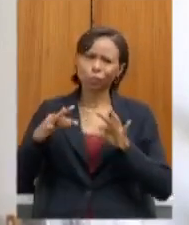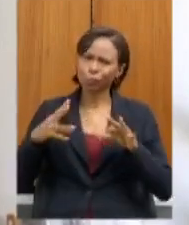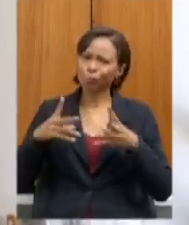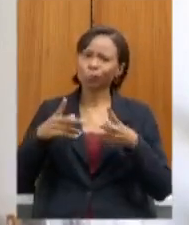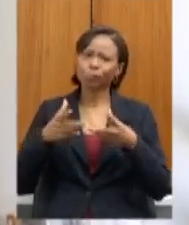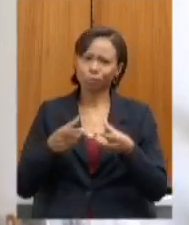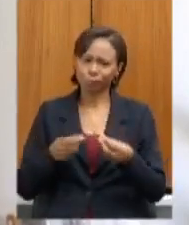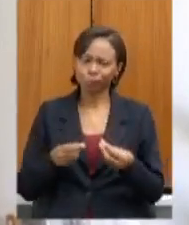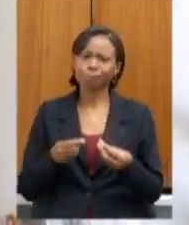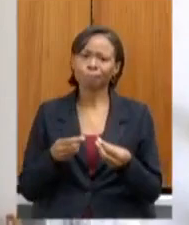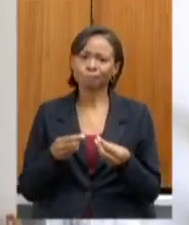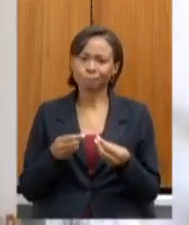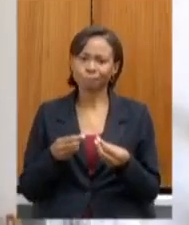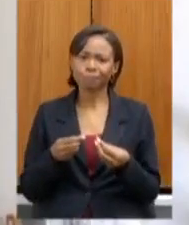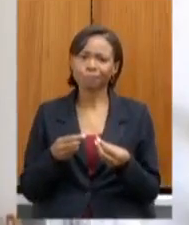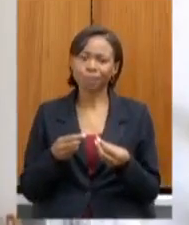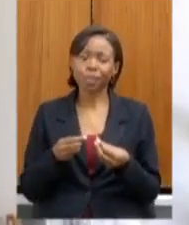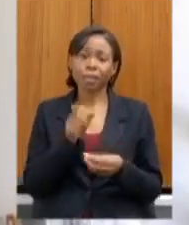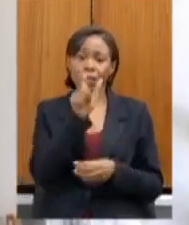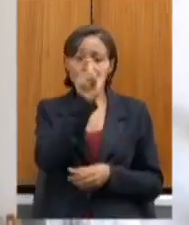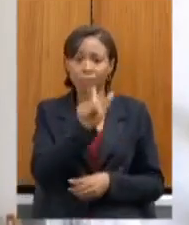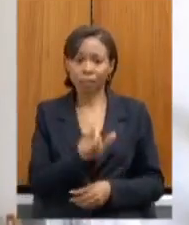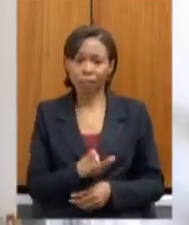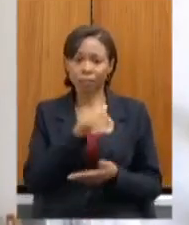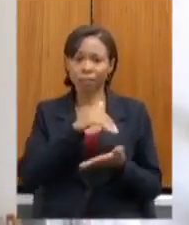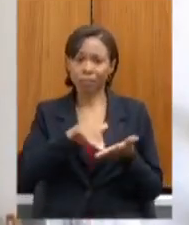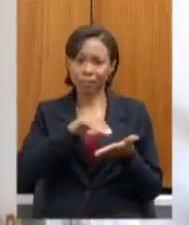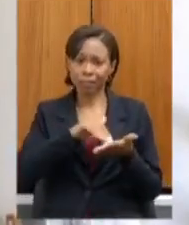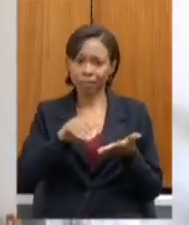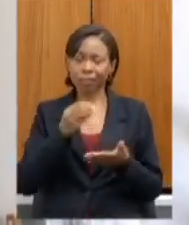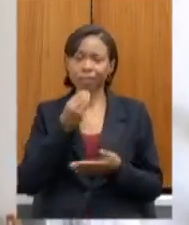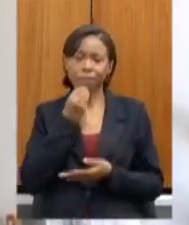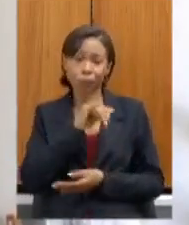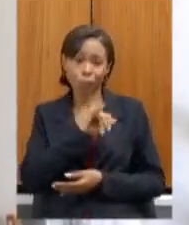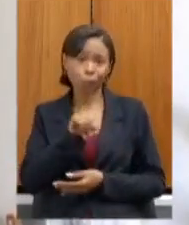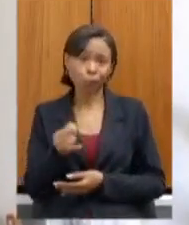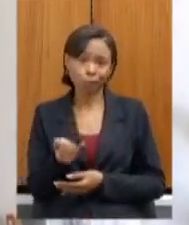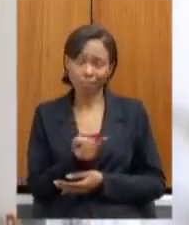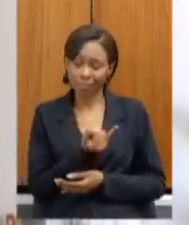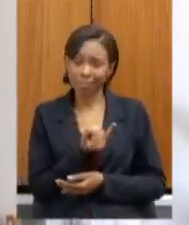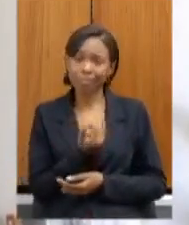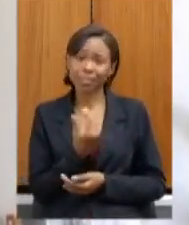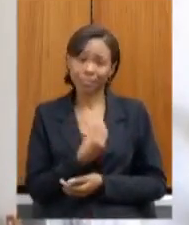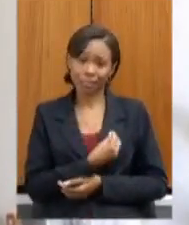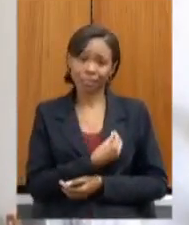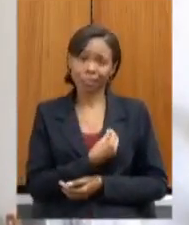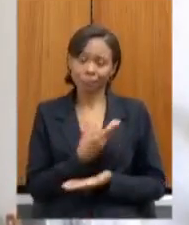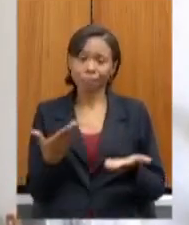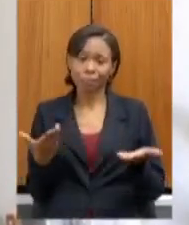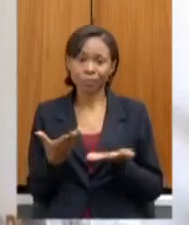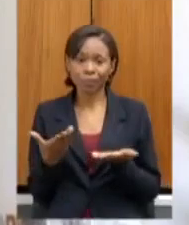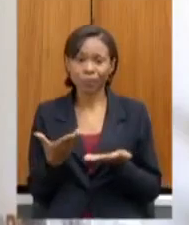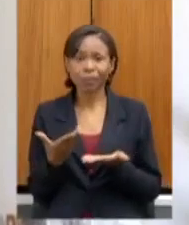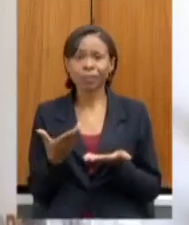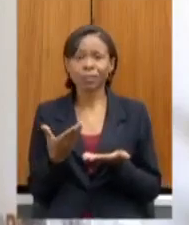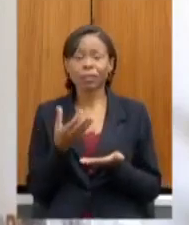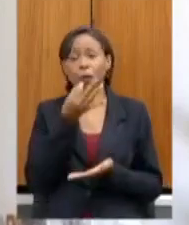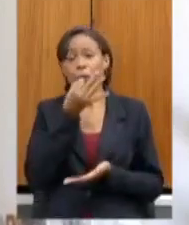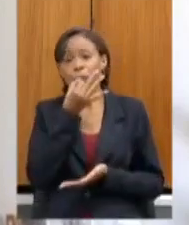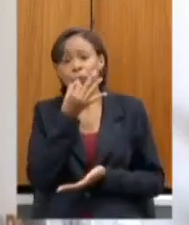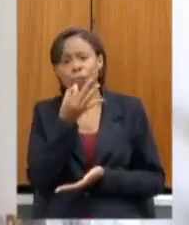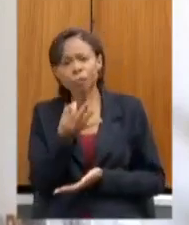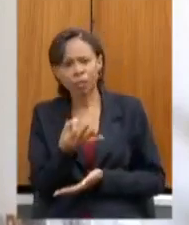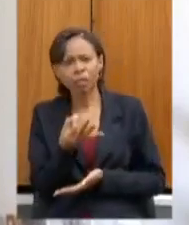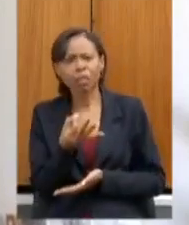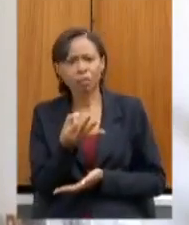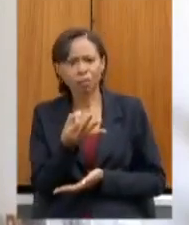e a secretária essa oportunidade dessa participação da gente dessa opinião mais